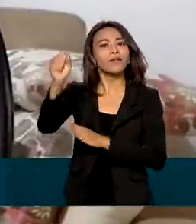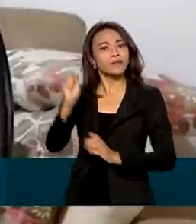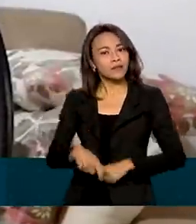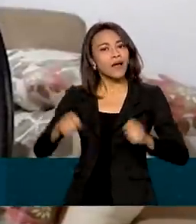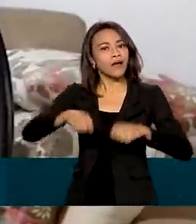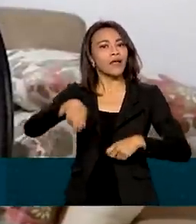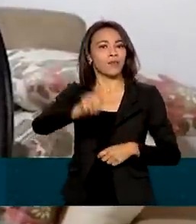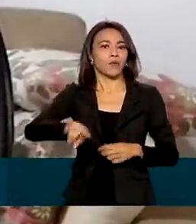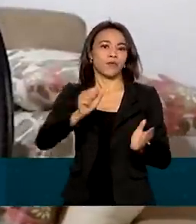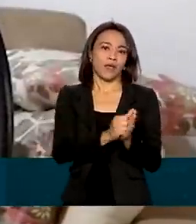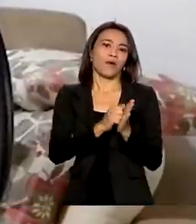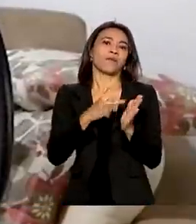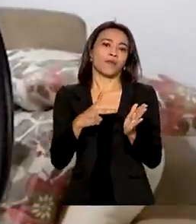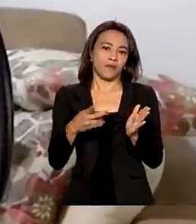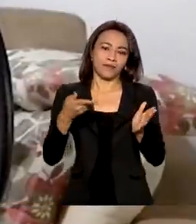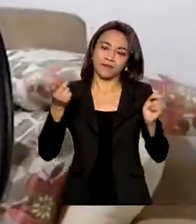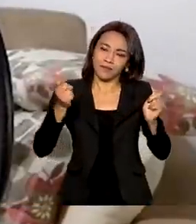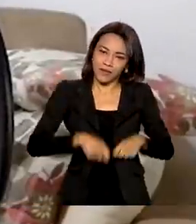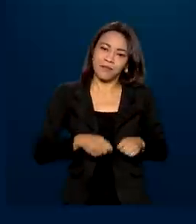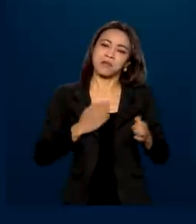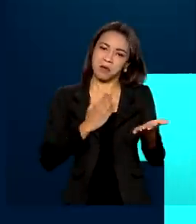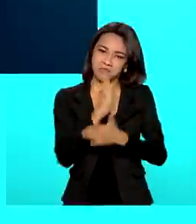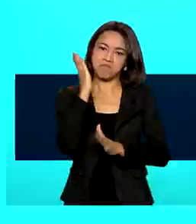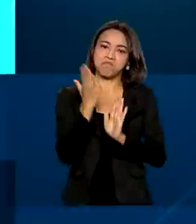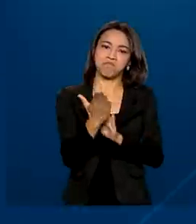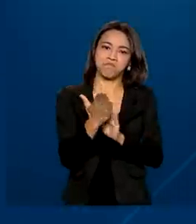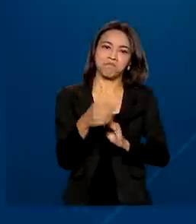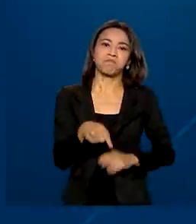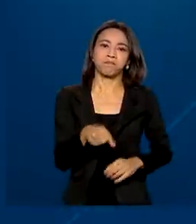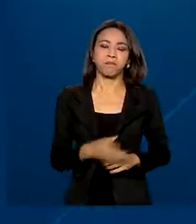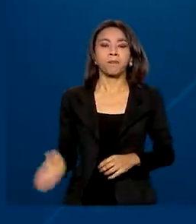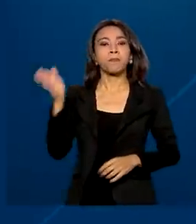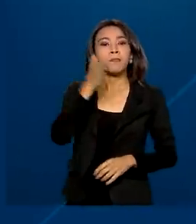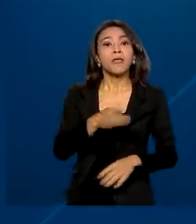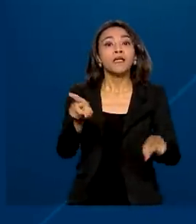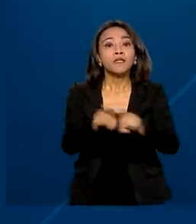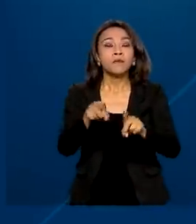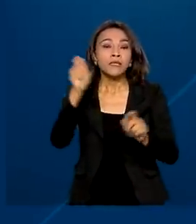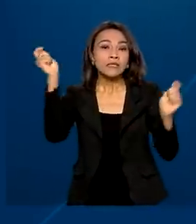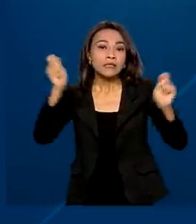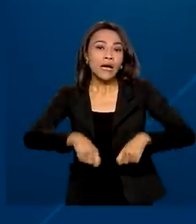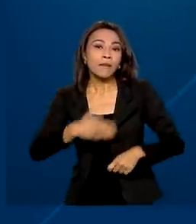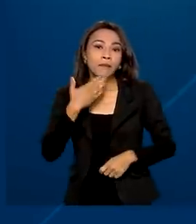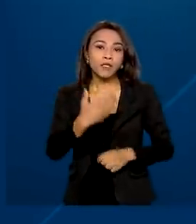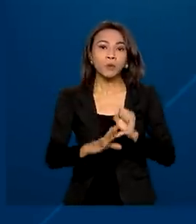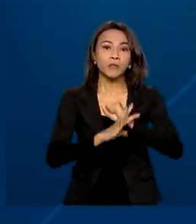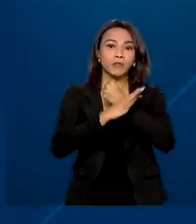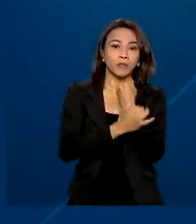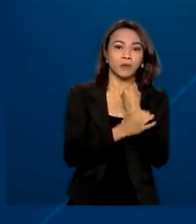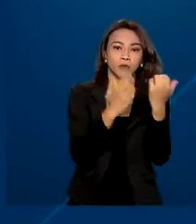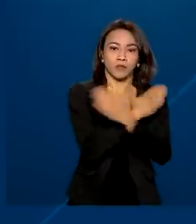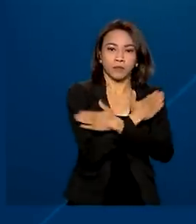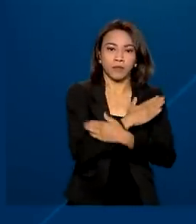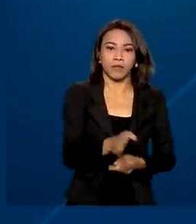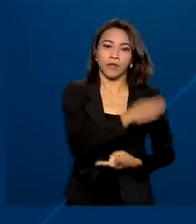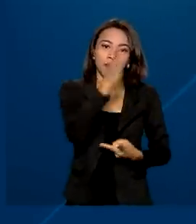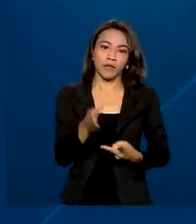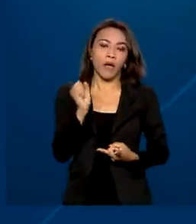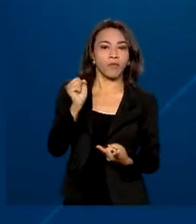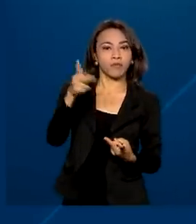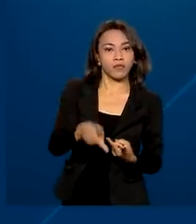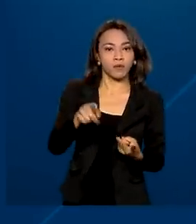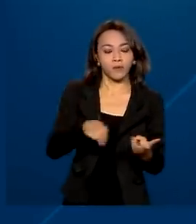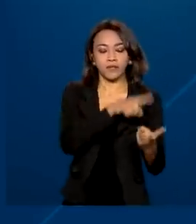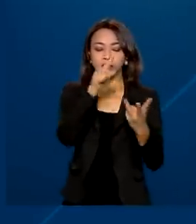aplicativo. Está aprovado. Também é possível solicitar o seguro-desemprego, a aposentadoria, obter